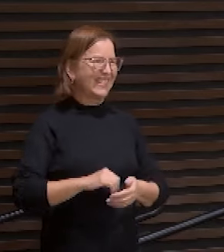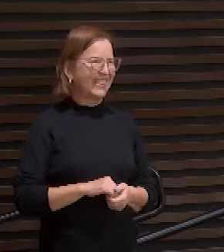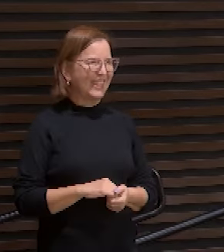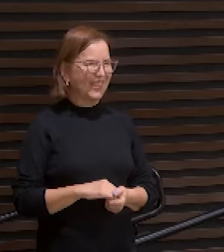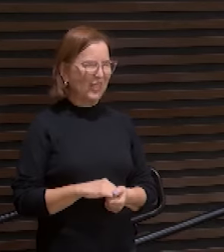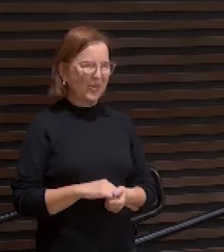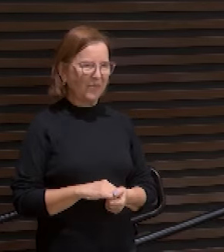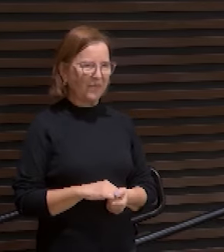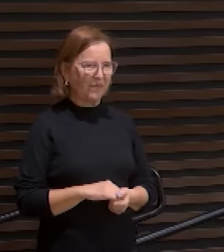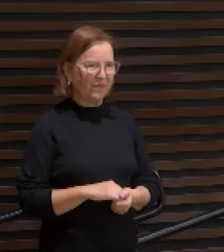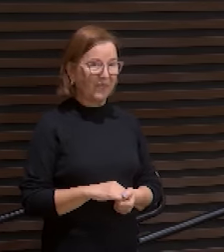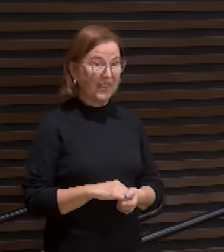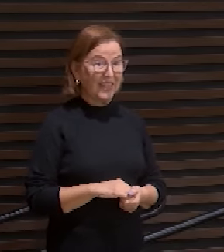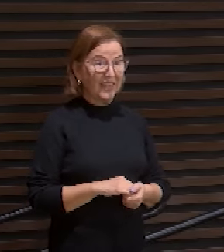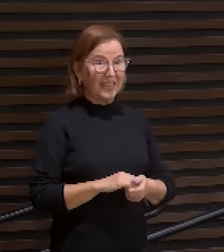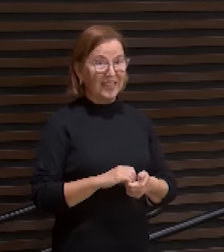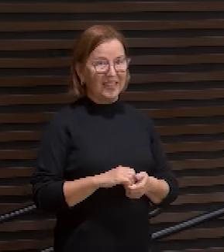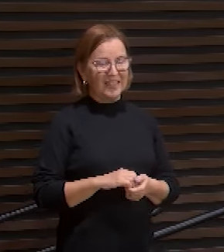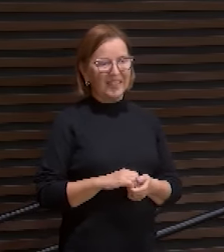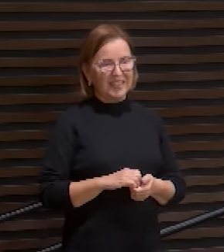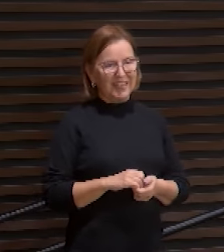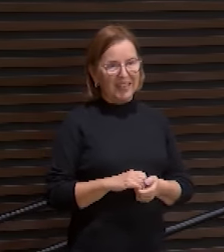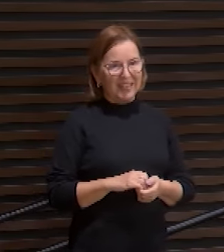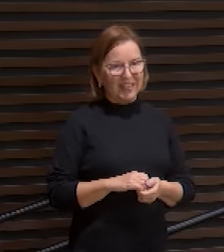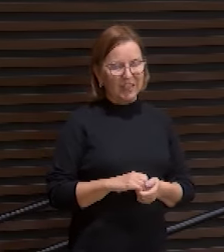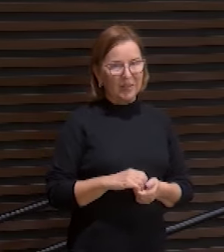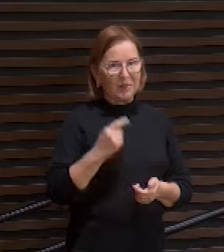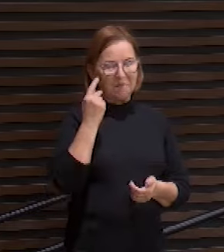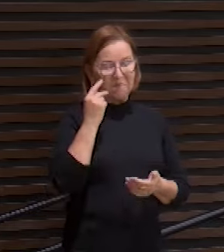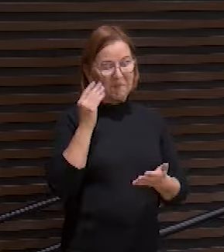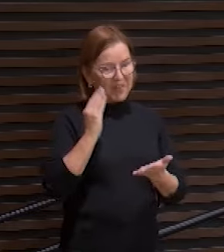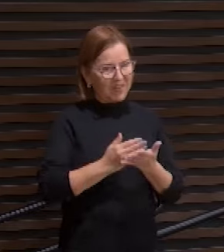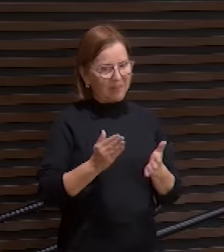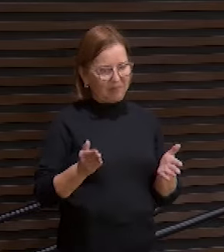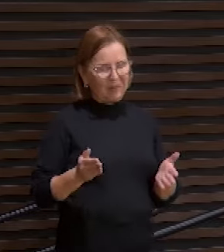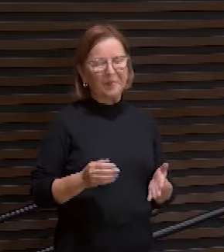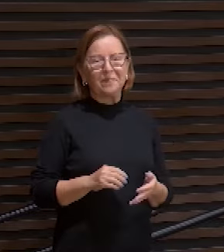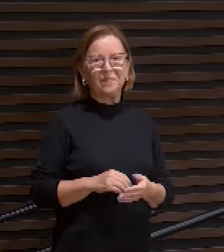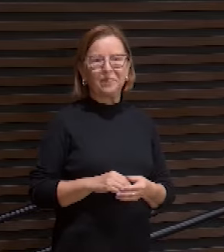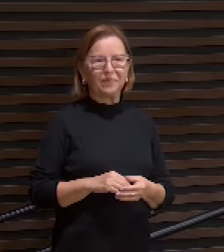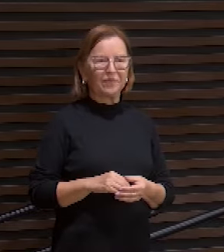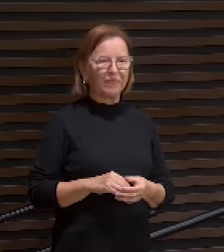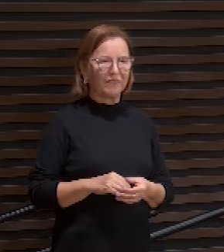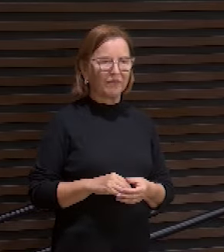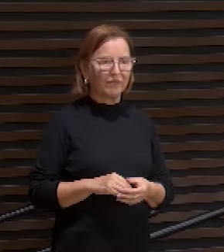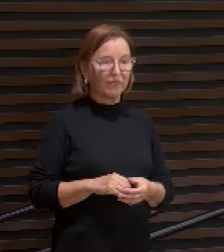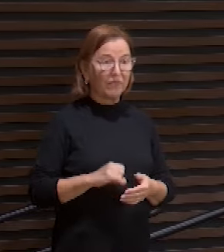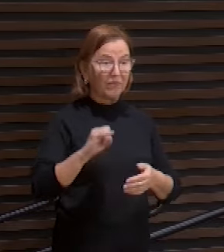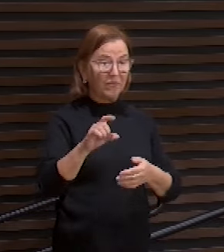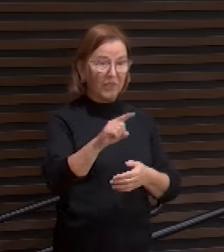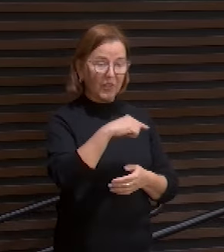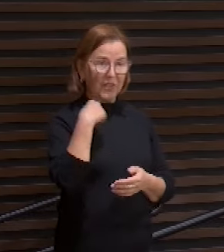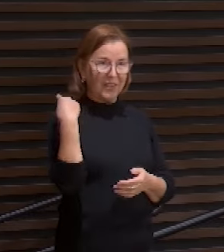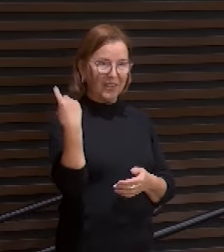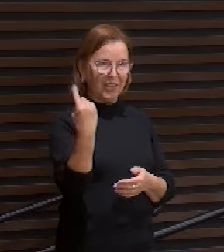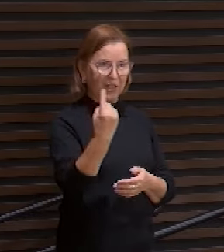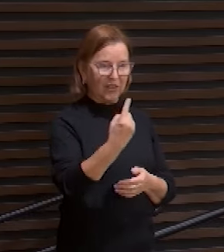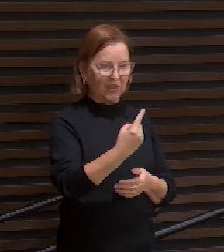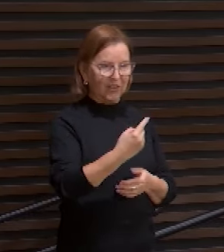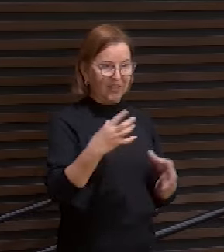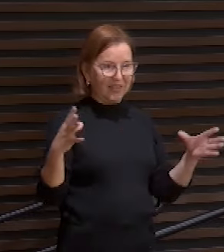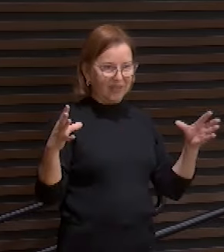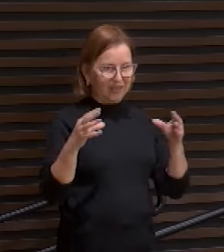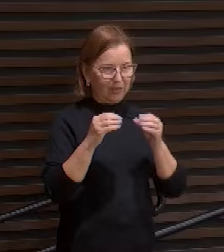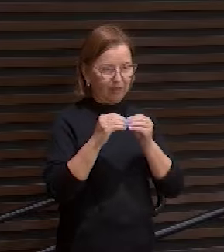então se nós formos para fechar aqui se nós formos sintetizar